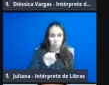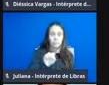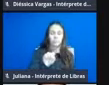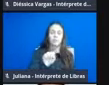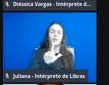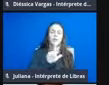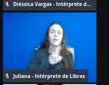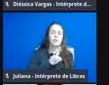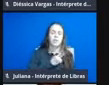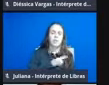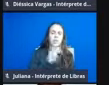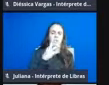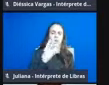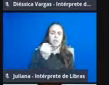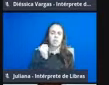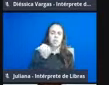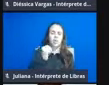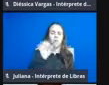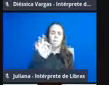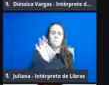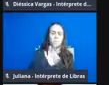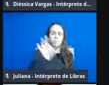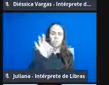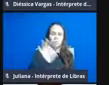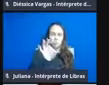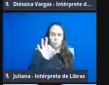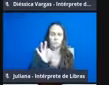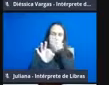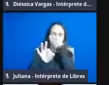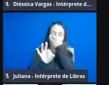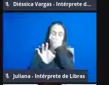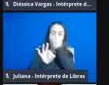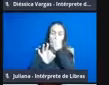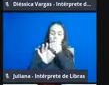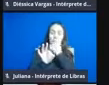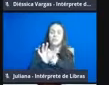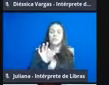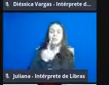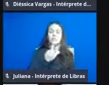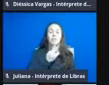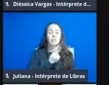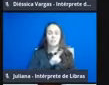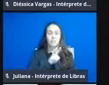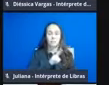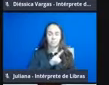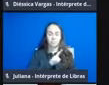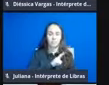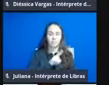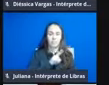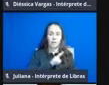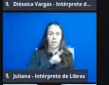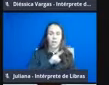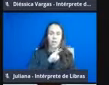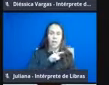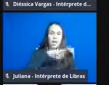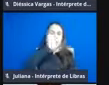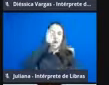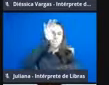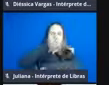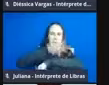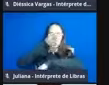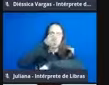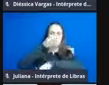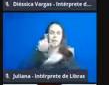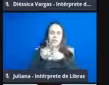38% dos insetos. depois nós temos os grupos ali, né, das abelhas e das formigas,